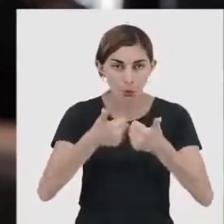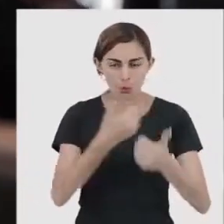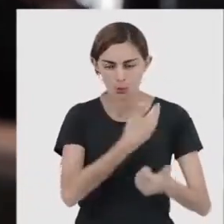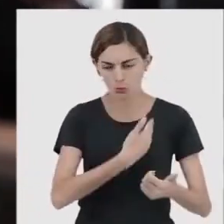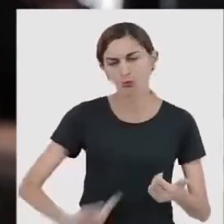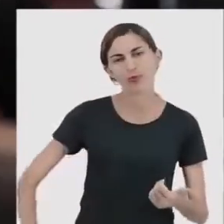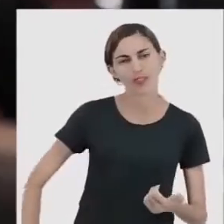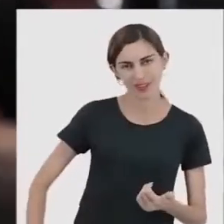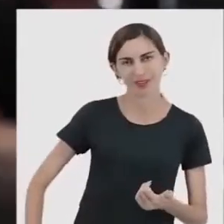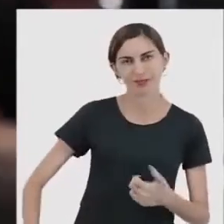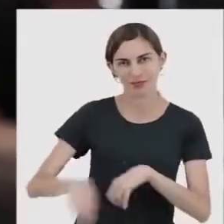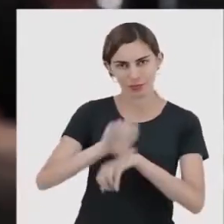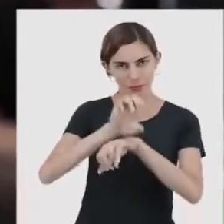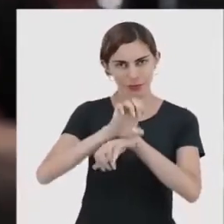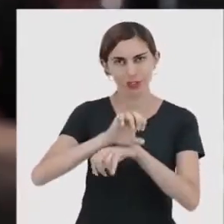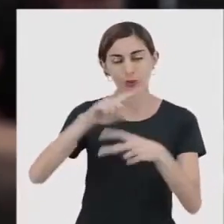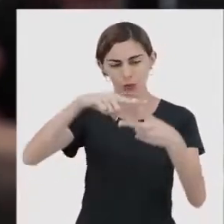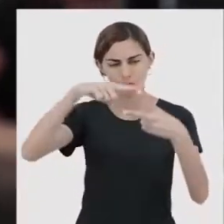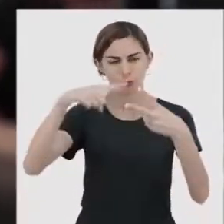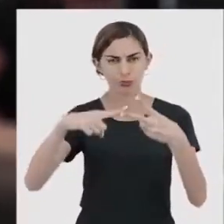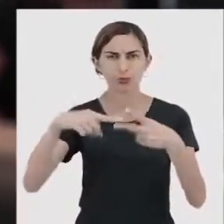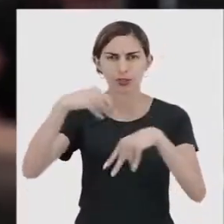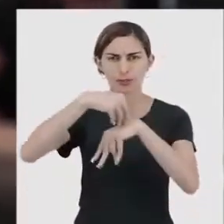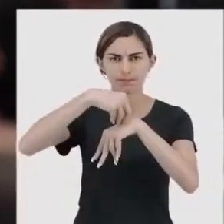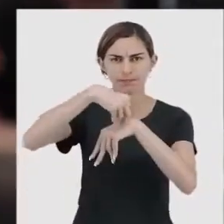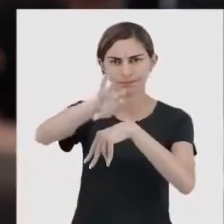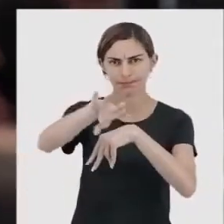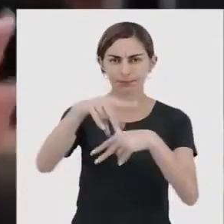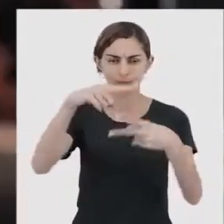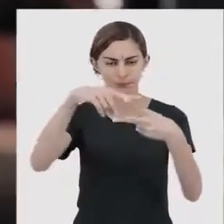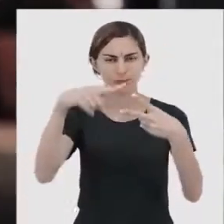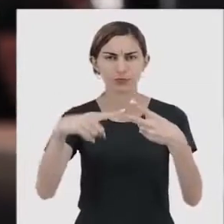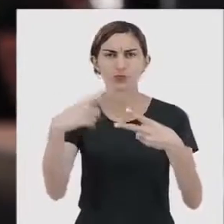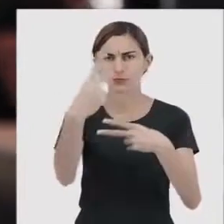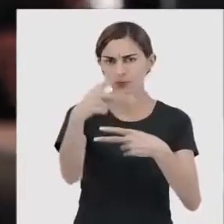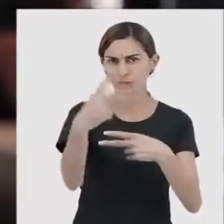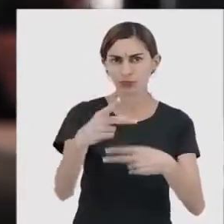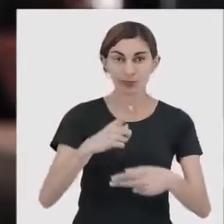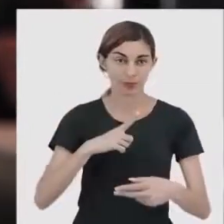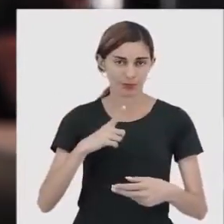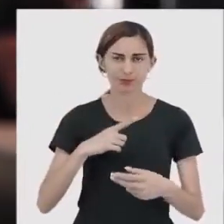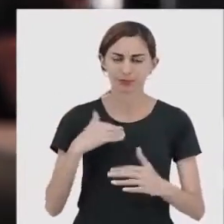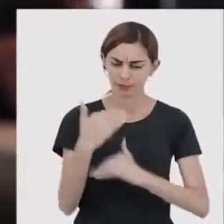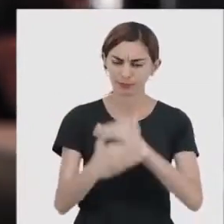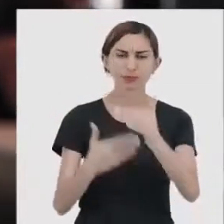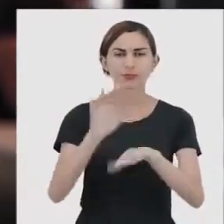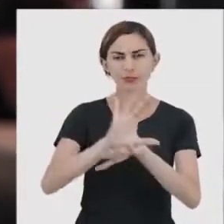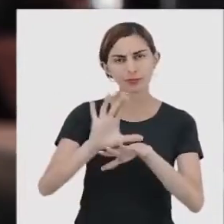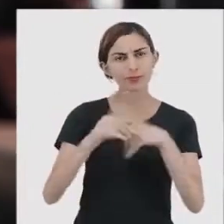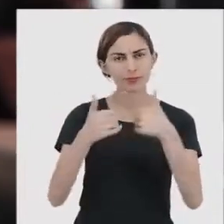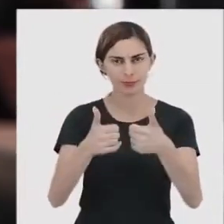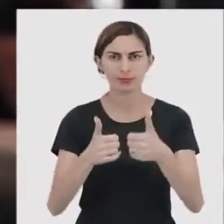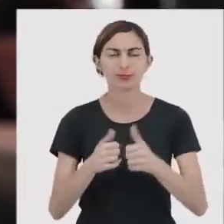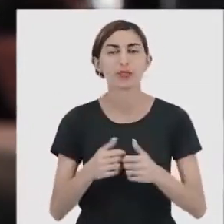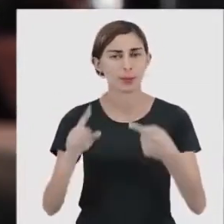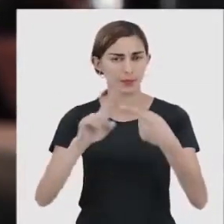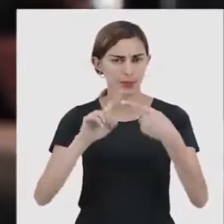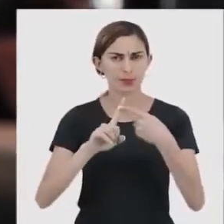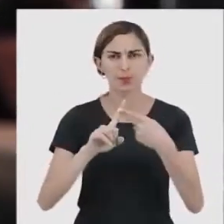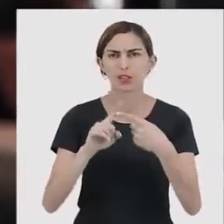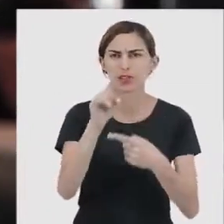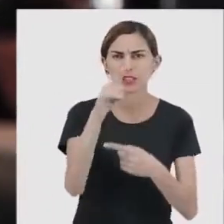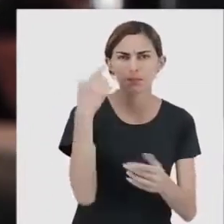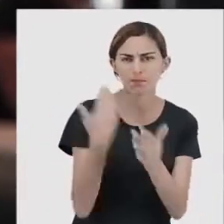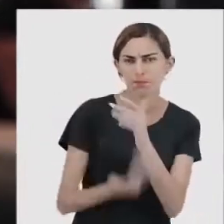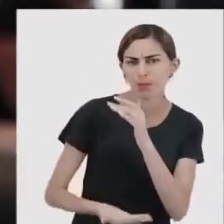porém, trazer duas dicas. Me permita lhe dar duas dicas para você ter um bom andamento nesse curso. A primeira é não